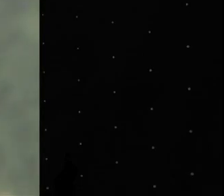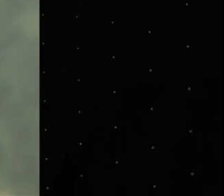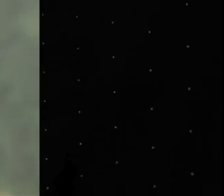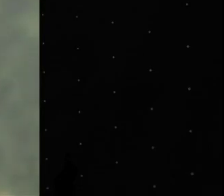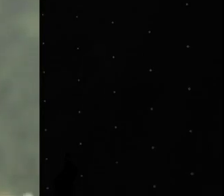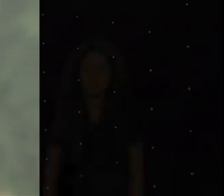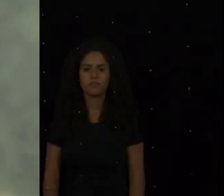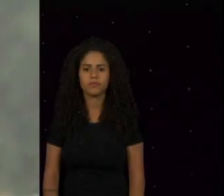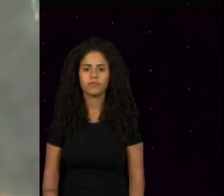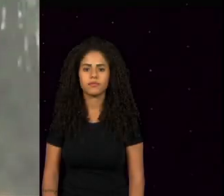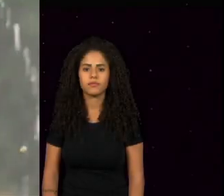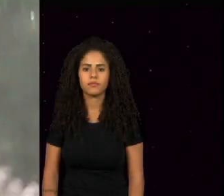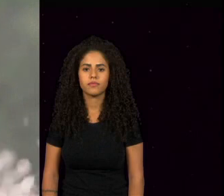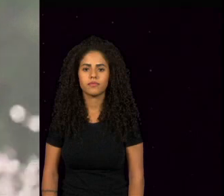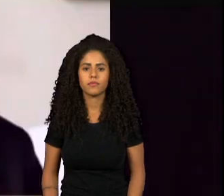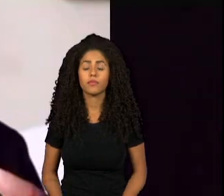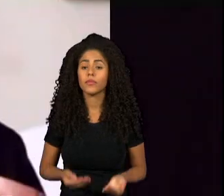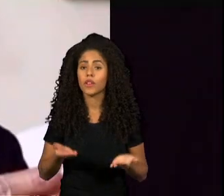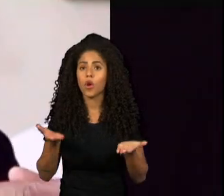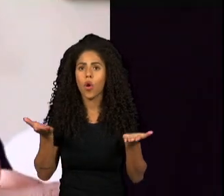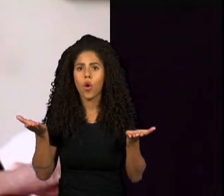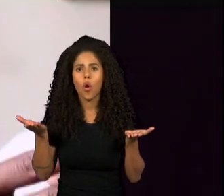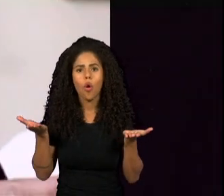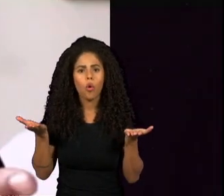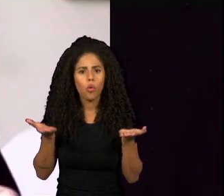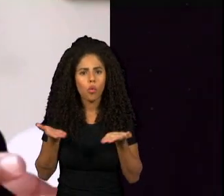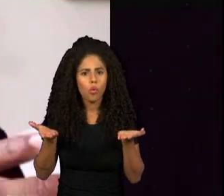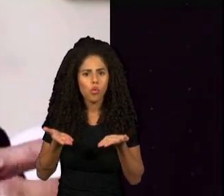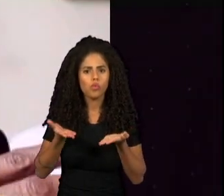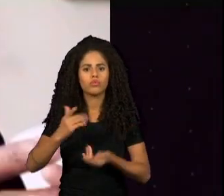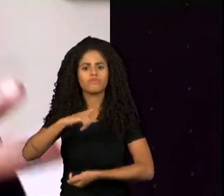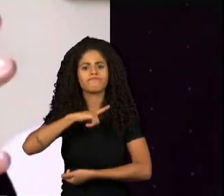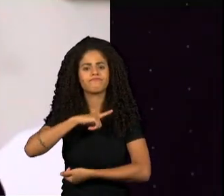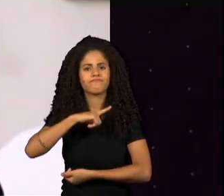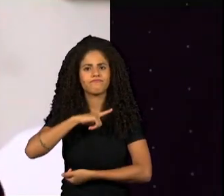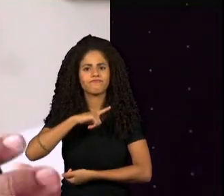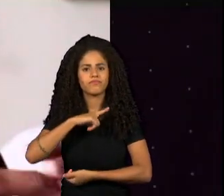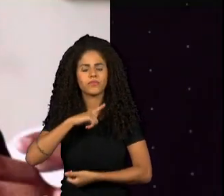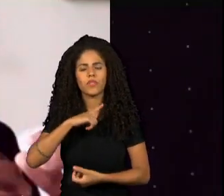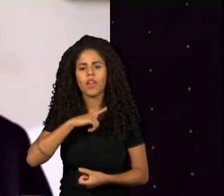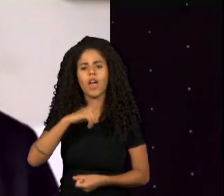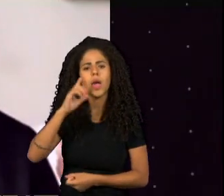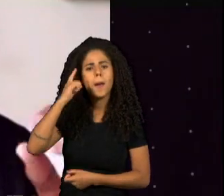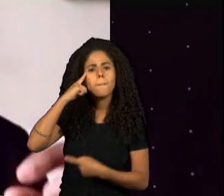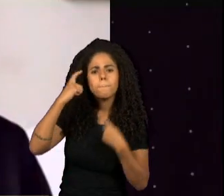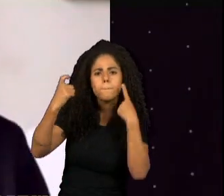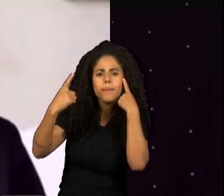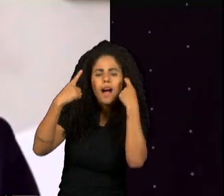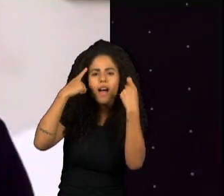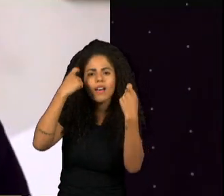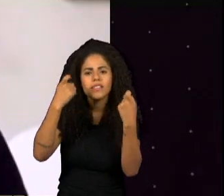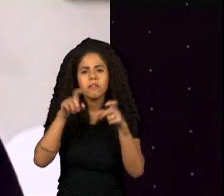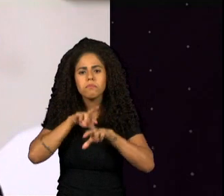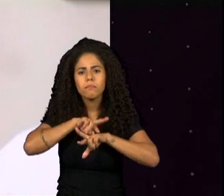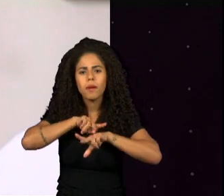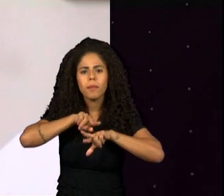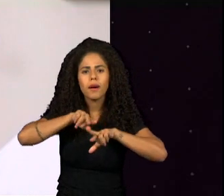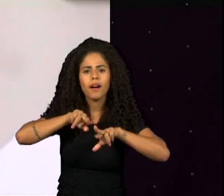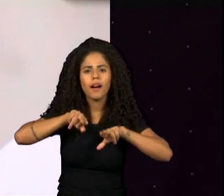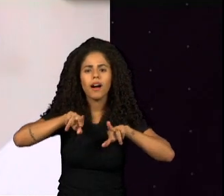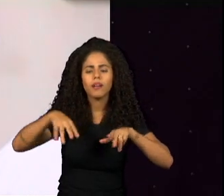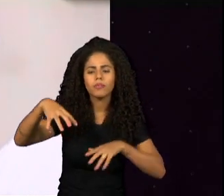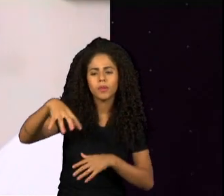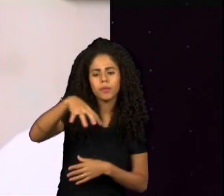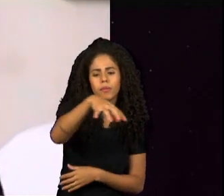A MUC, hoje a gente coloca ela como um ecossistema, né? Um ecossistema criativo. Então, dentro disso, tem a vertical de agência,